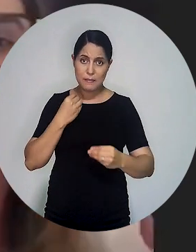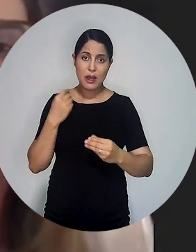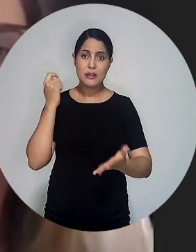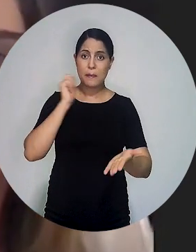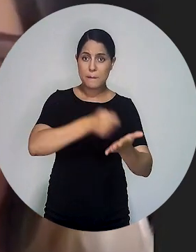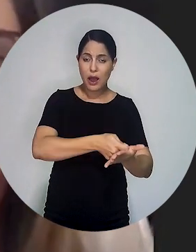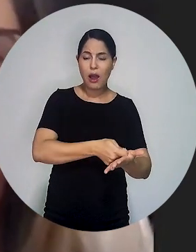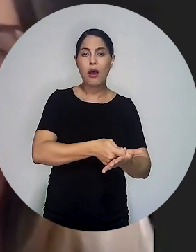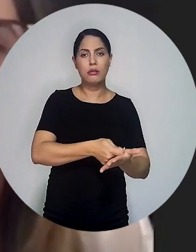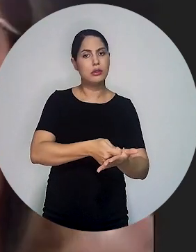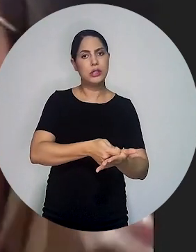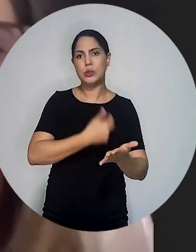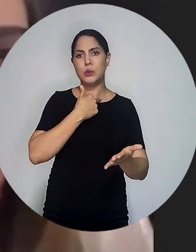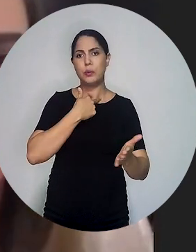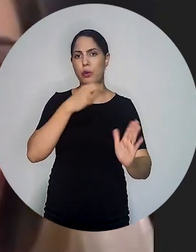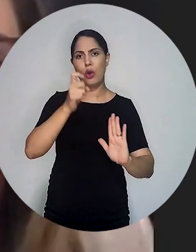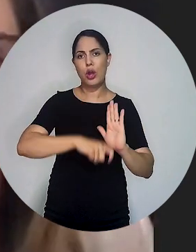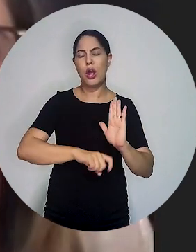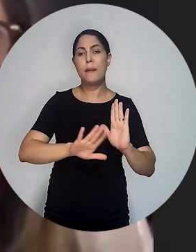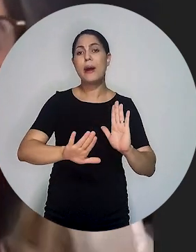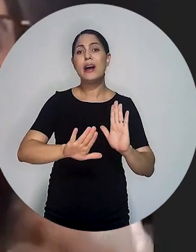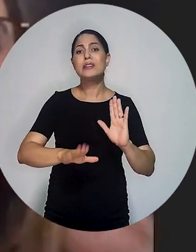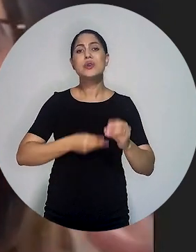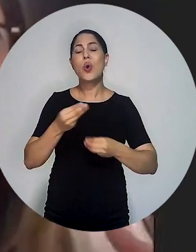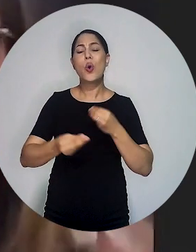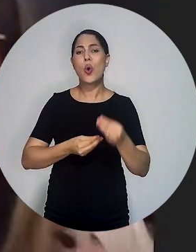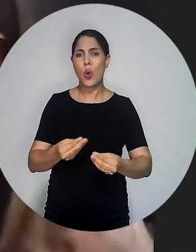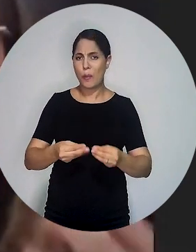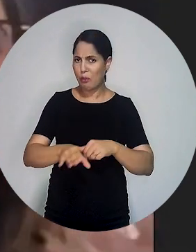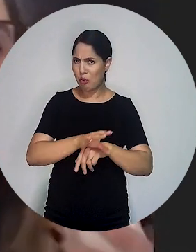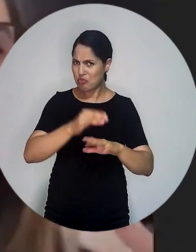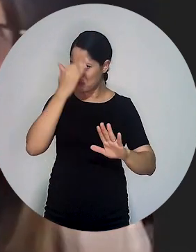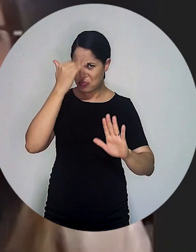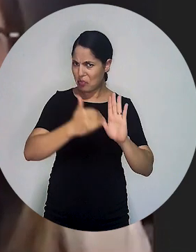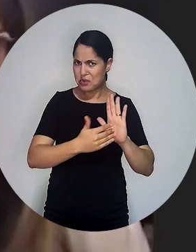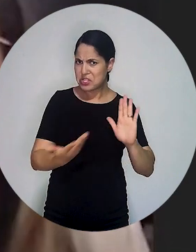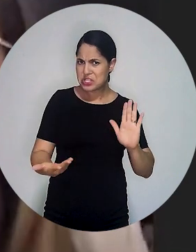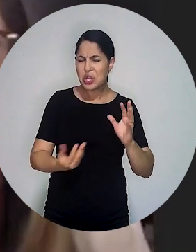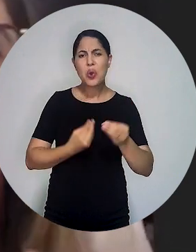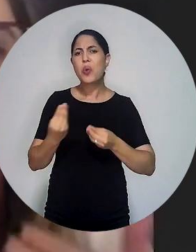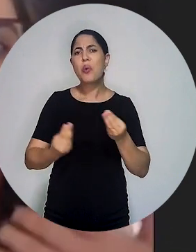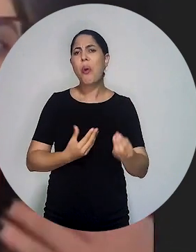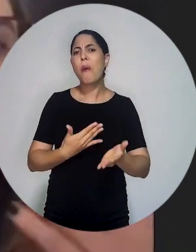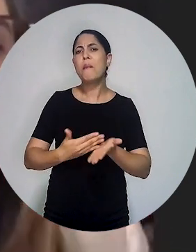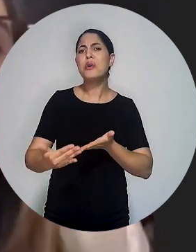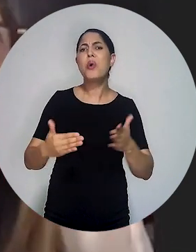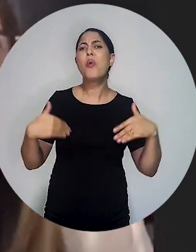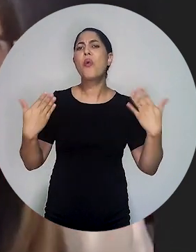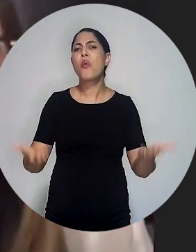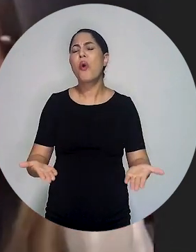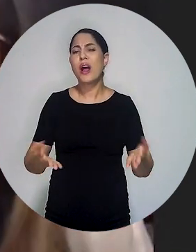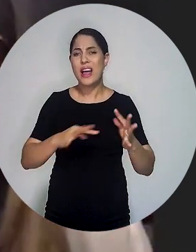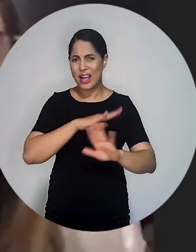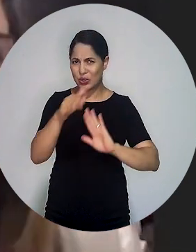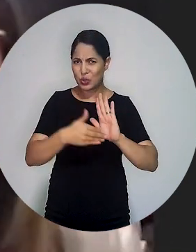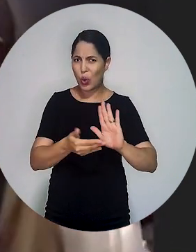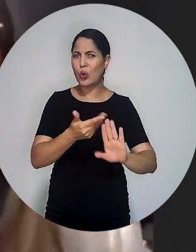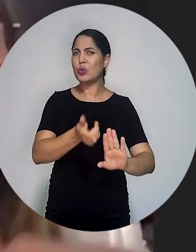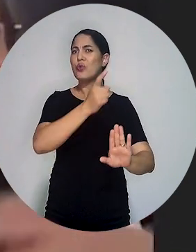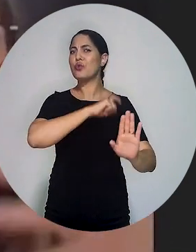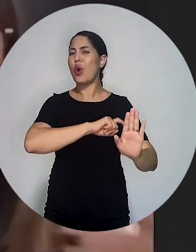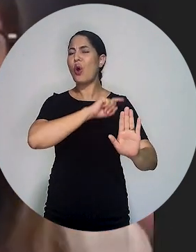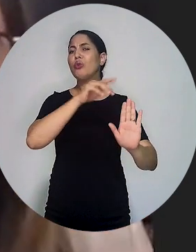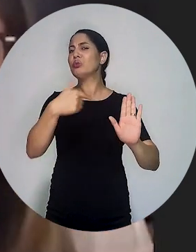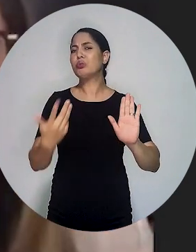alimentícia, sobre os alimentos. Mas afinal, e aí? Foi declarada a inconstitucionalidade, mas o que é se faz com isso? A partir de quando isso passa a ser inconstitucional?